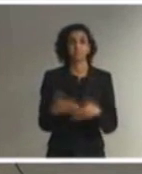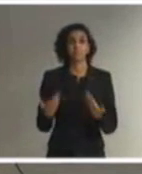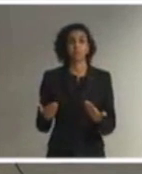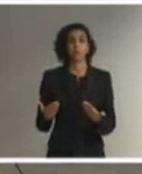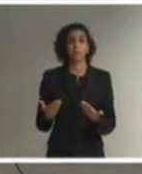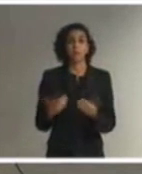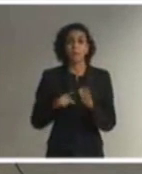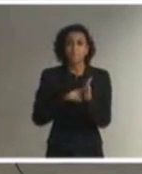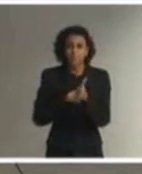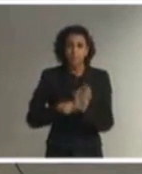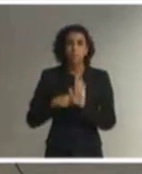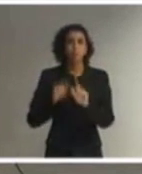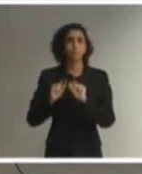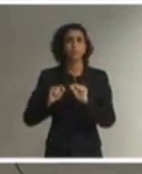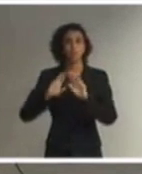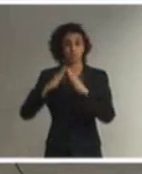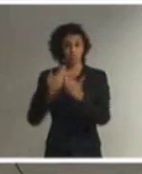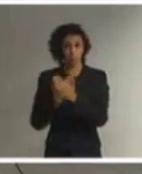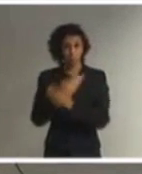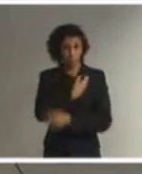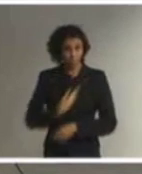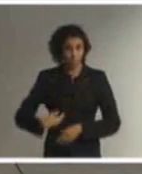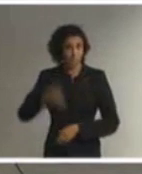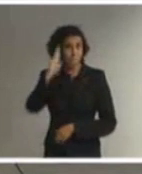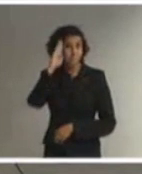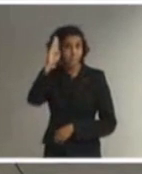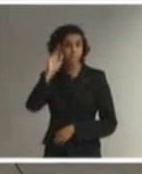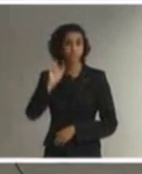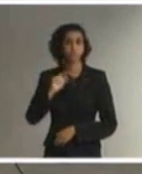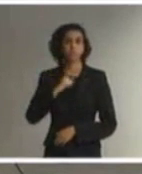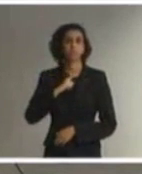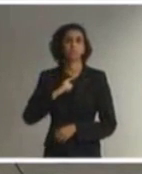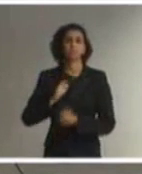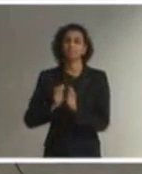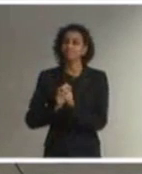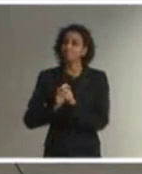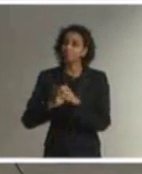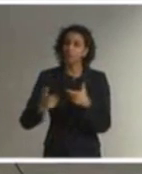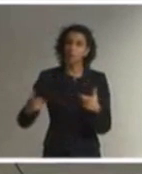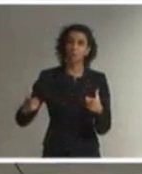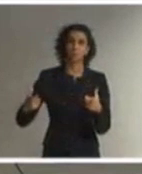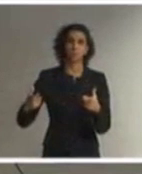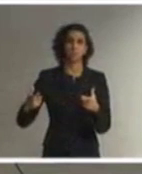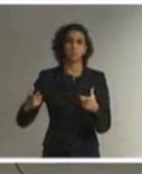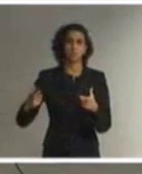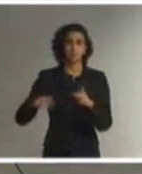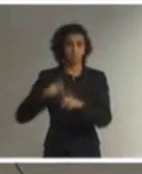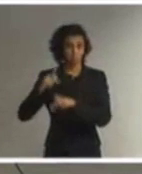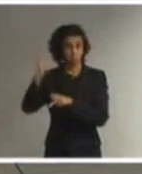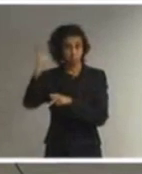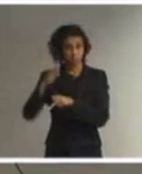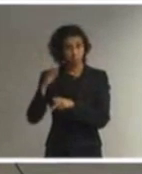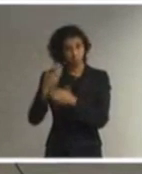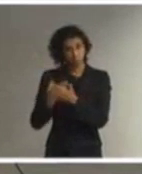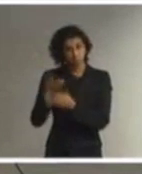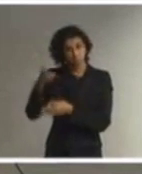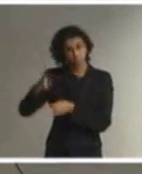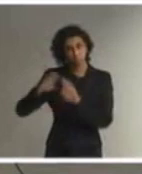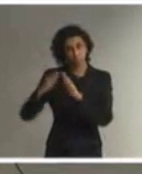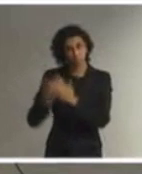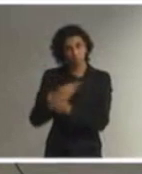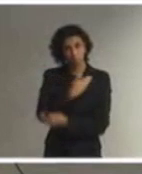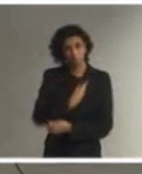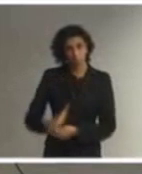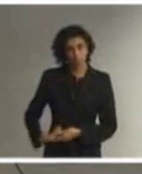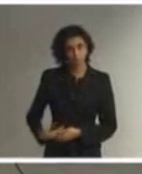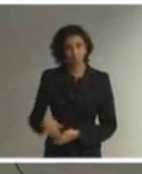escolas públicas, onde atende a maioria da população brasileira, ainda é